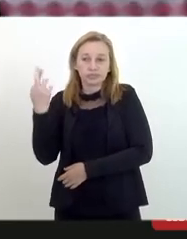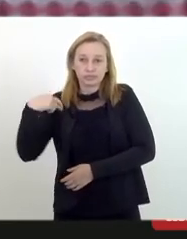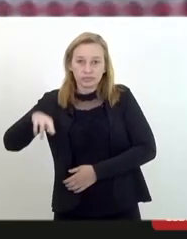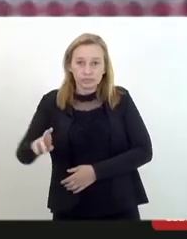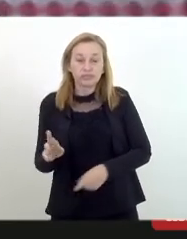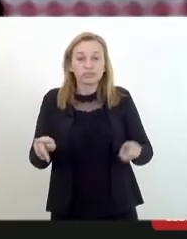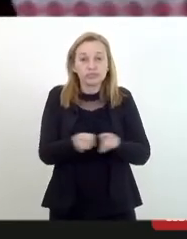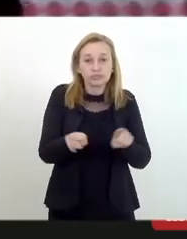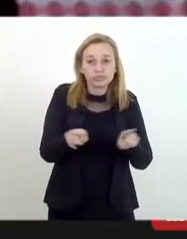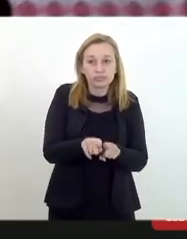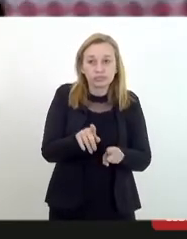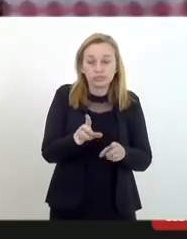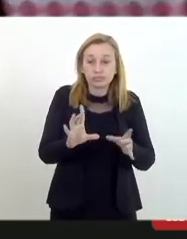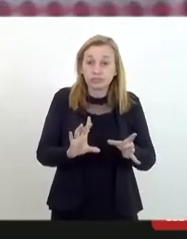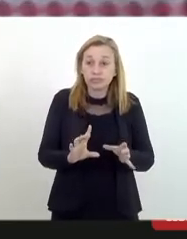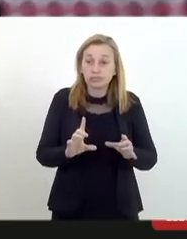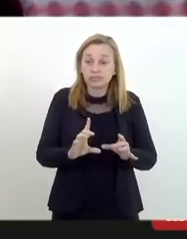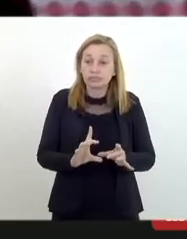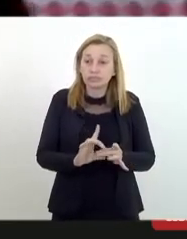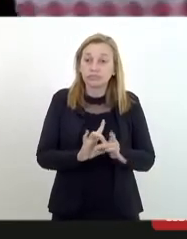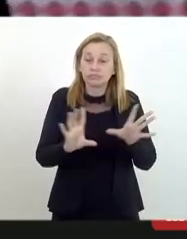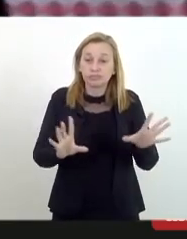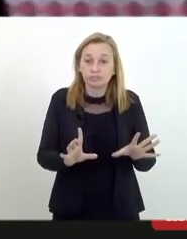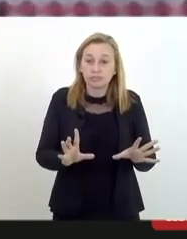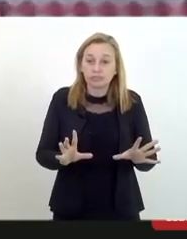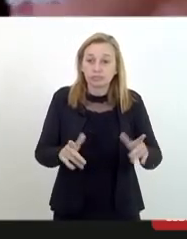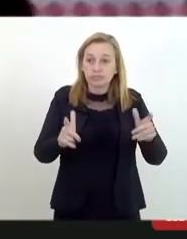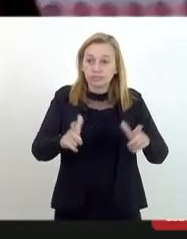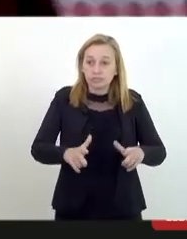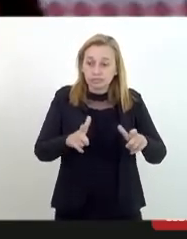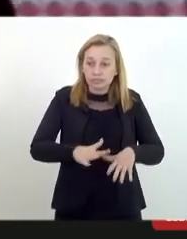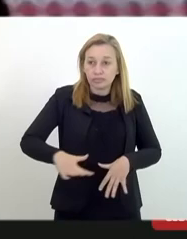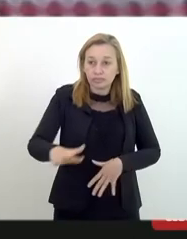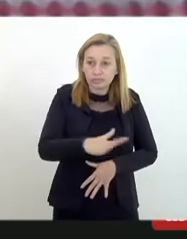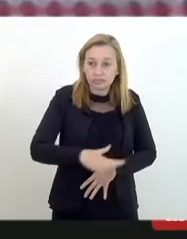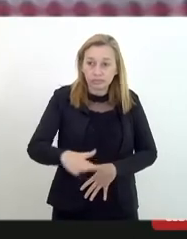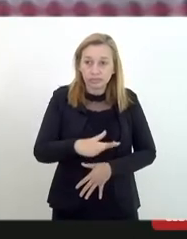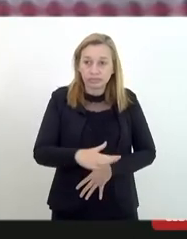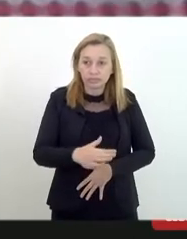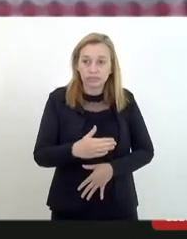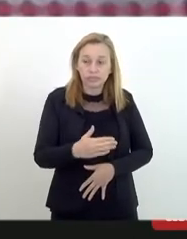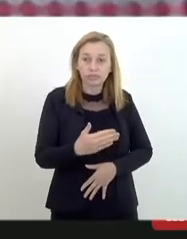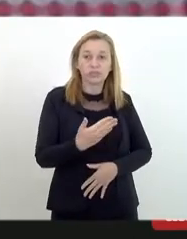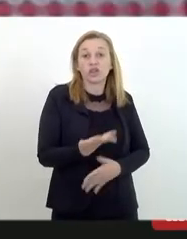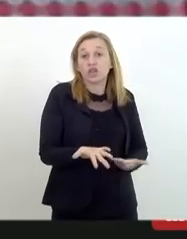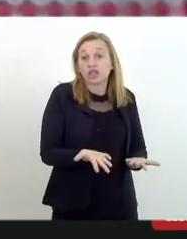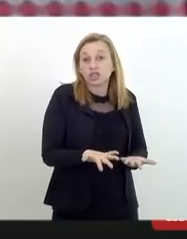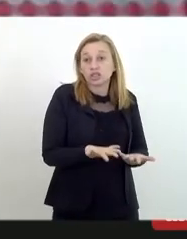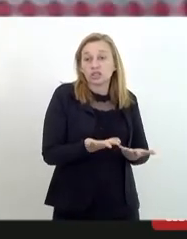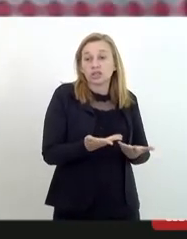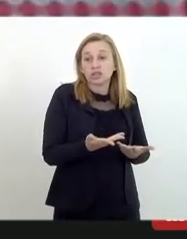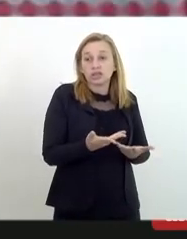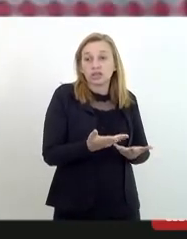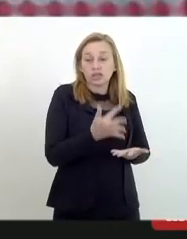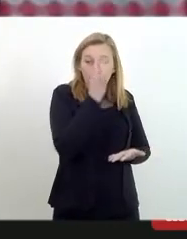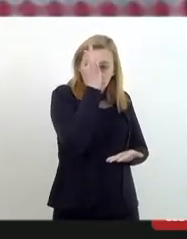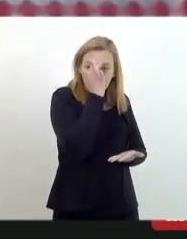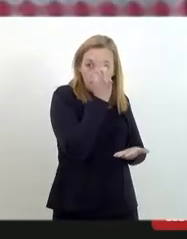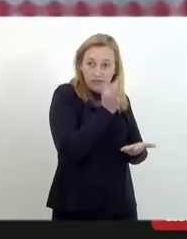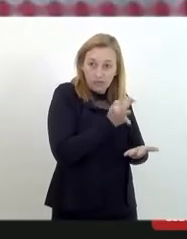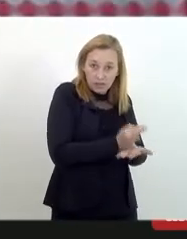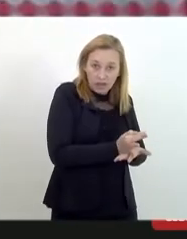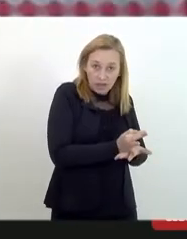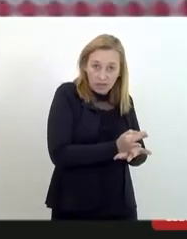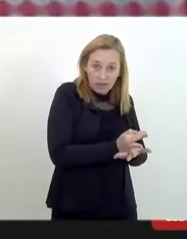garantir que o espaço que para os que professam a fé de religião de